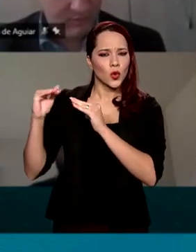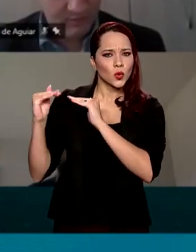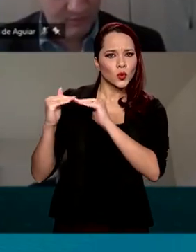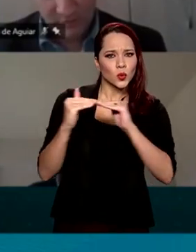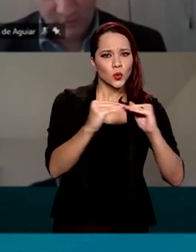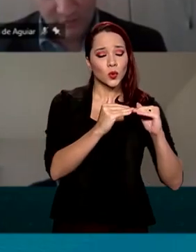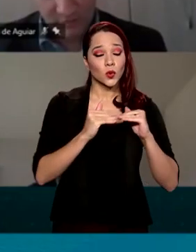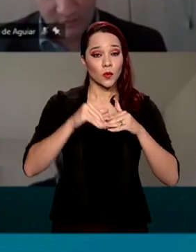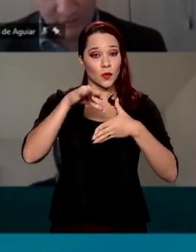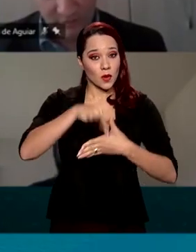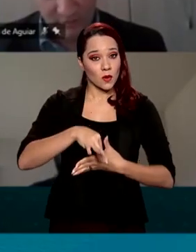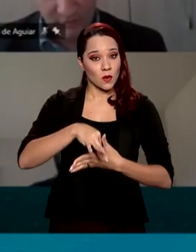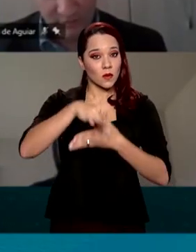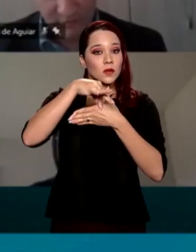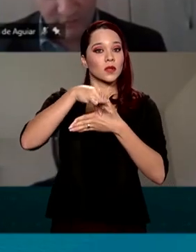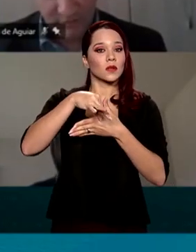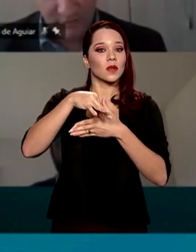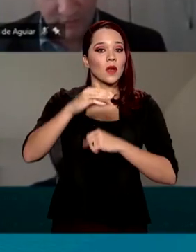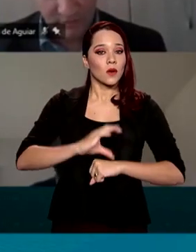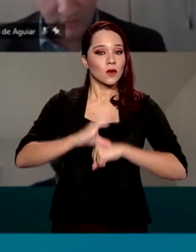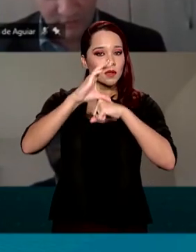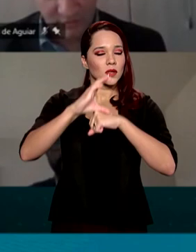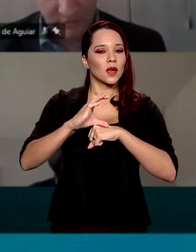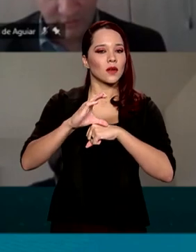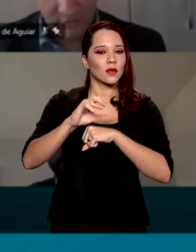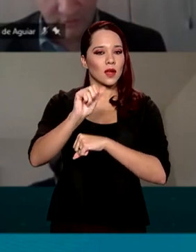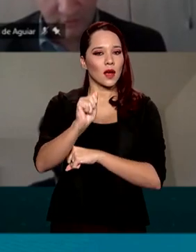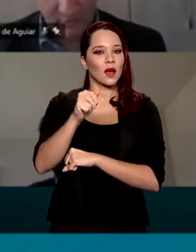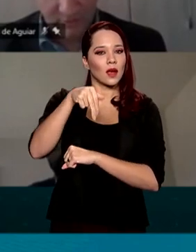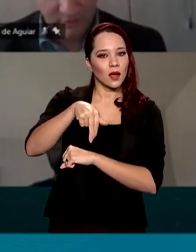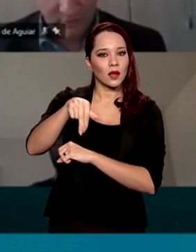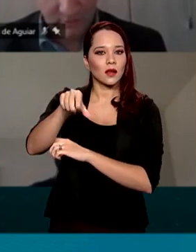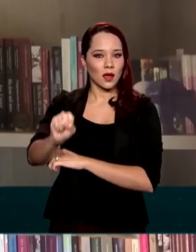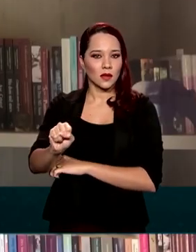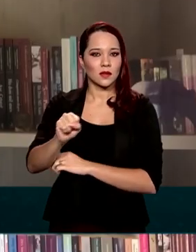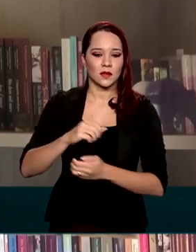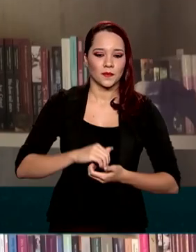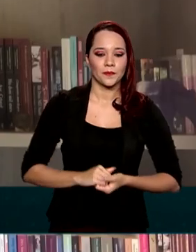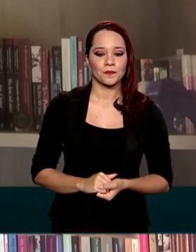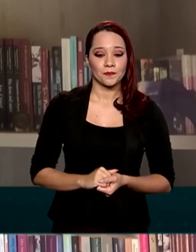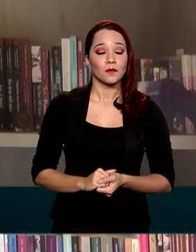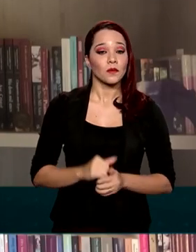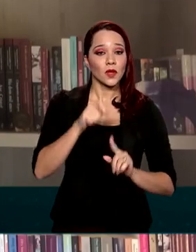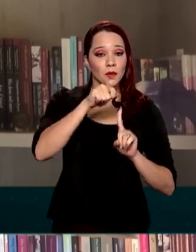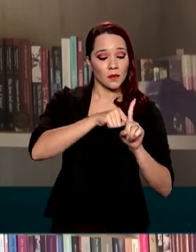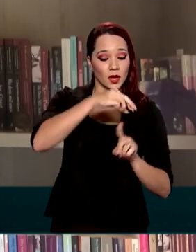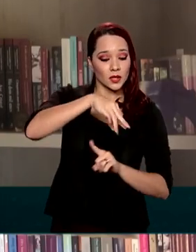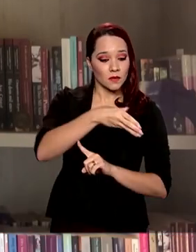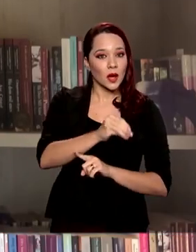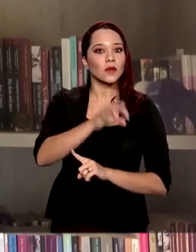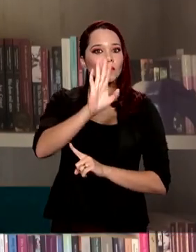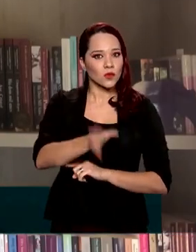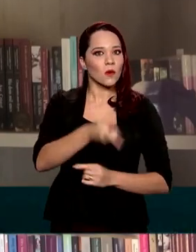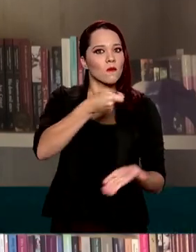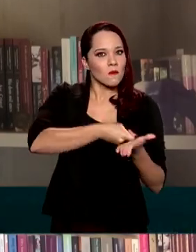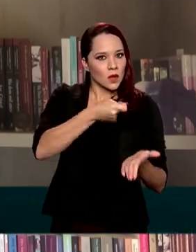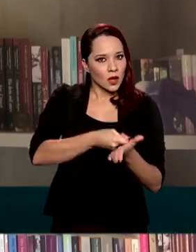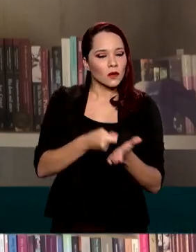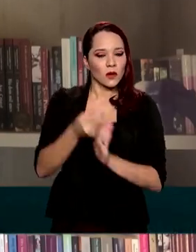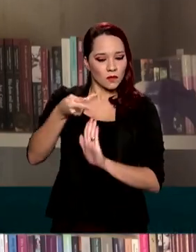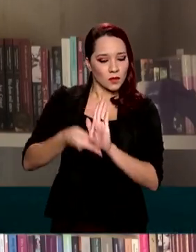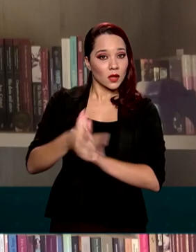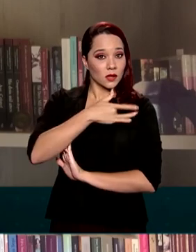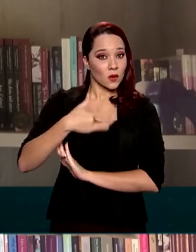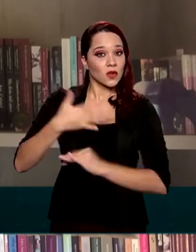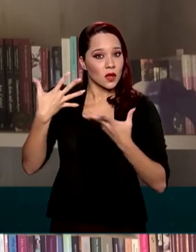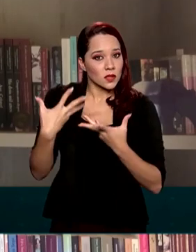pelo Conselho da Agência Nacional de Saúde Suplementar. Desde março, já era obrigatória a cobertura pelos planos